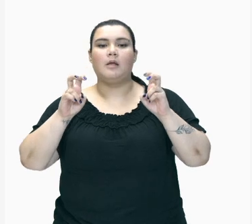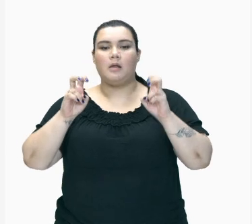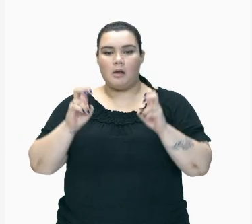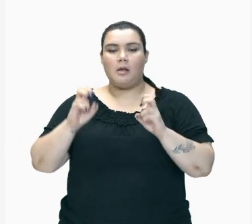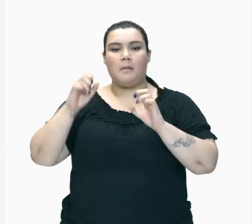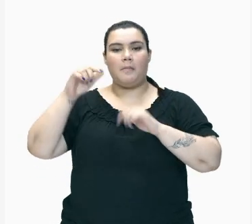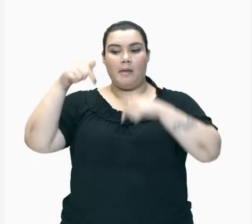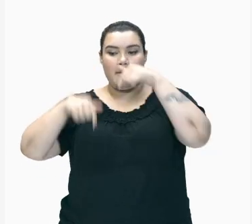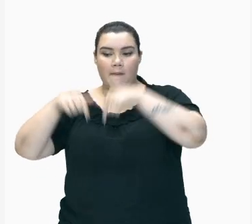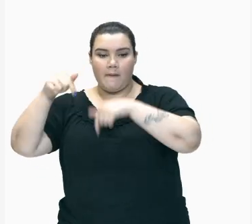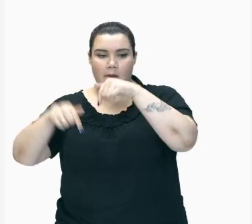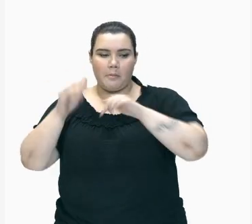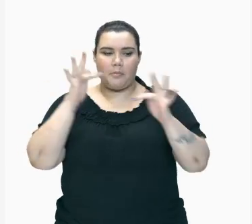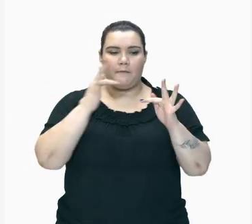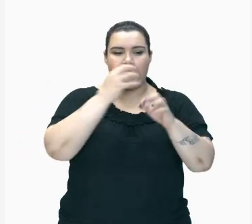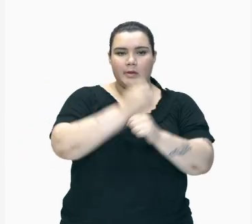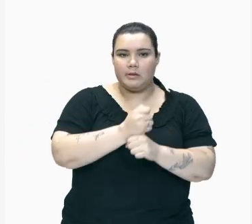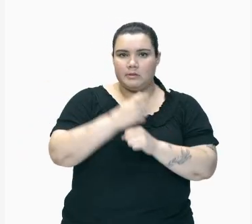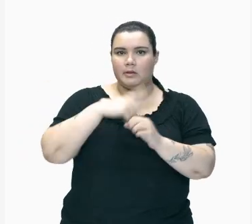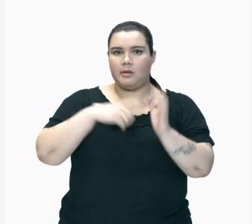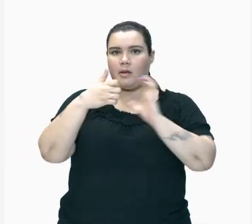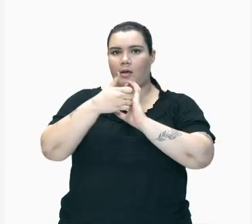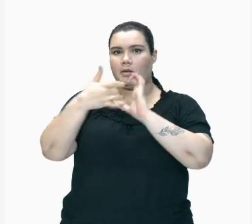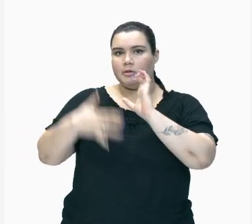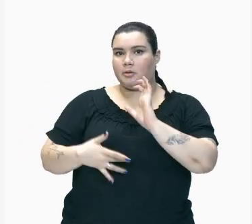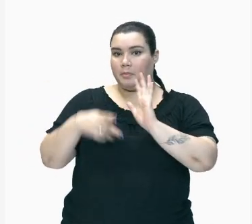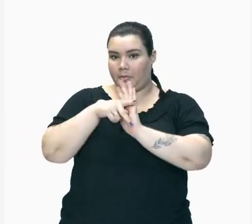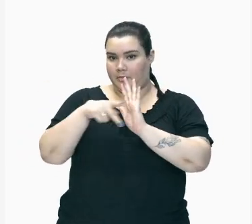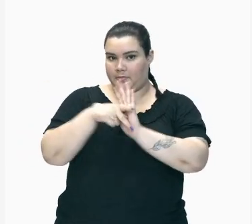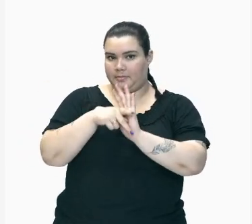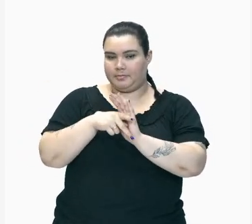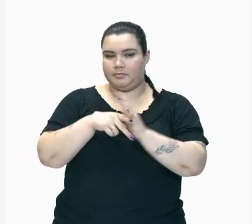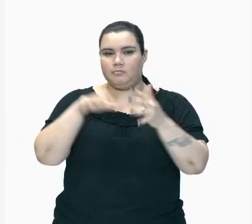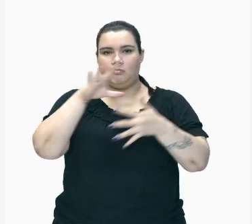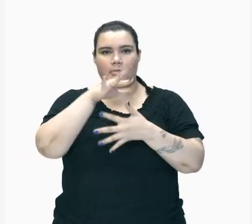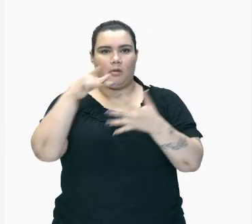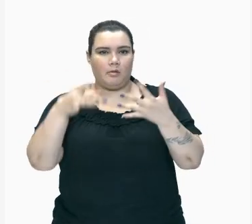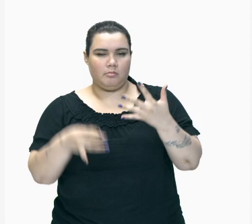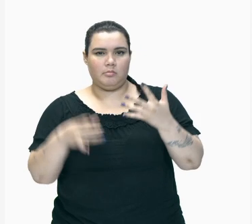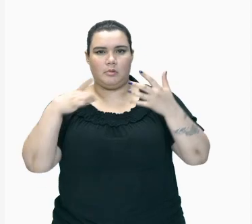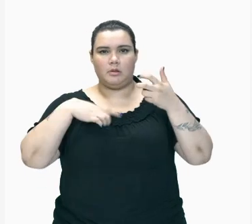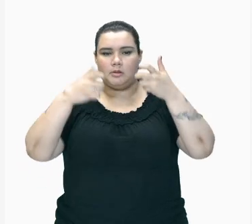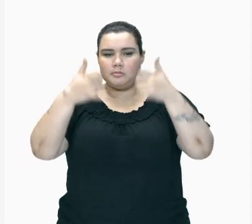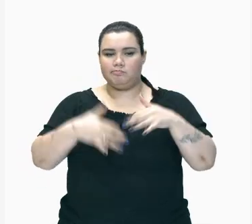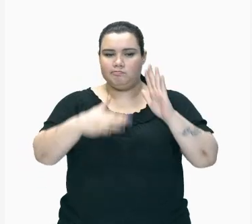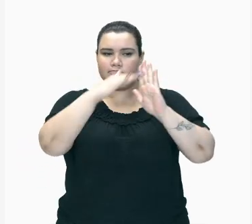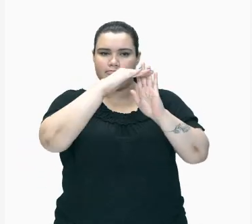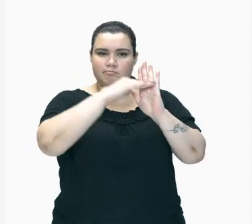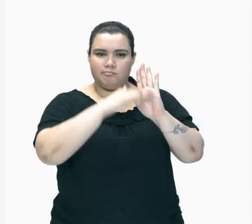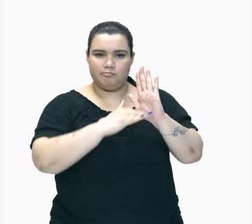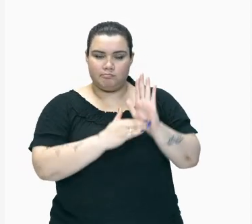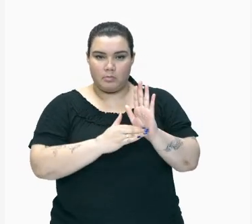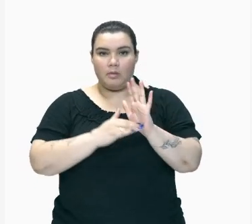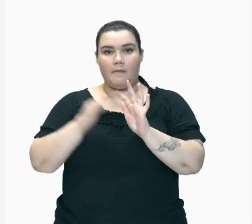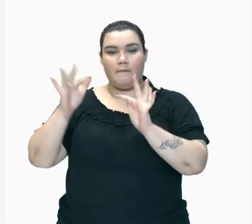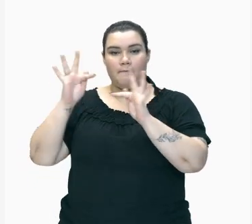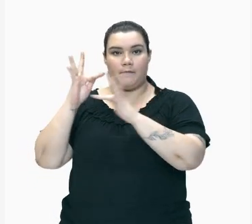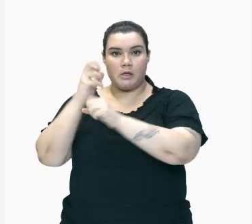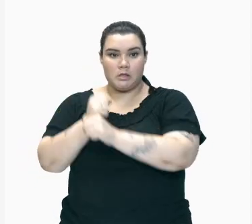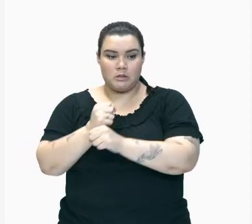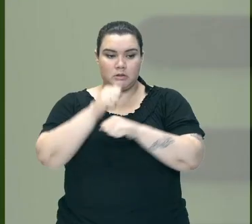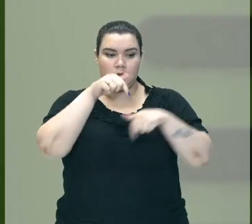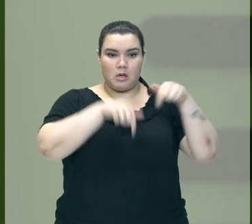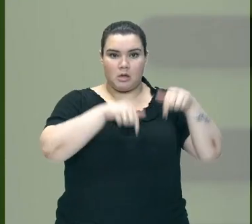fenômenos físicos Detalhamento, conceito e classificação dos fenômenos químicos e